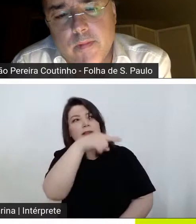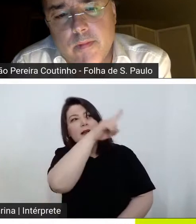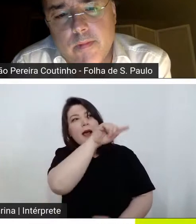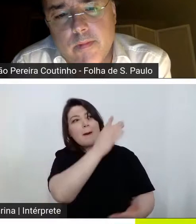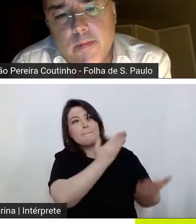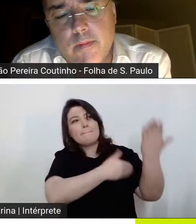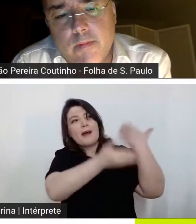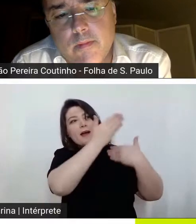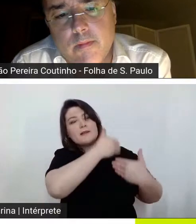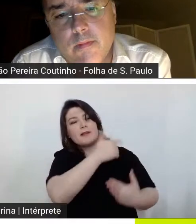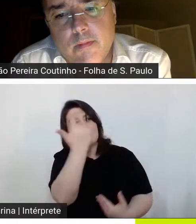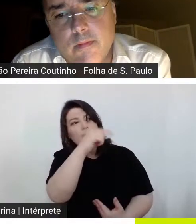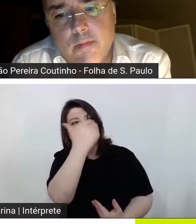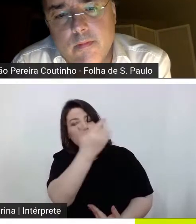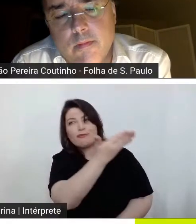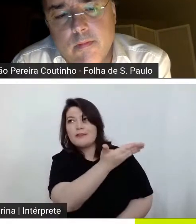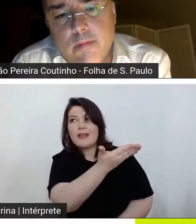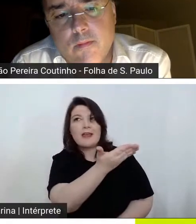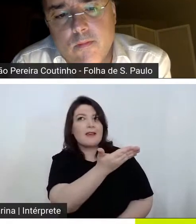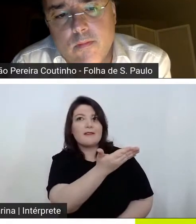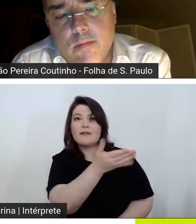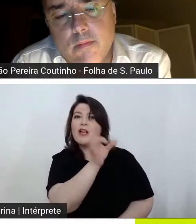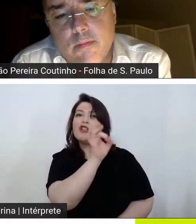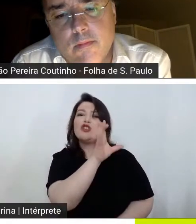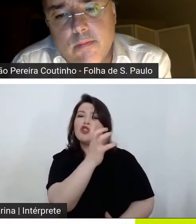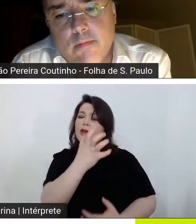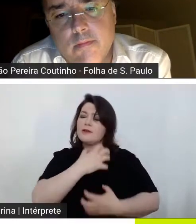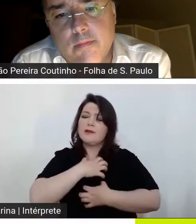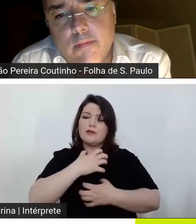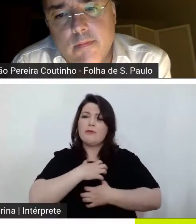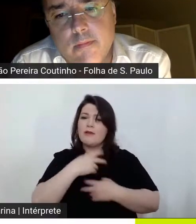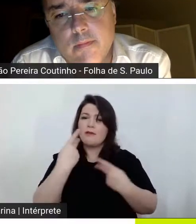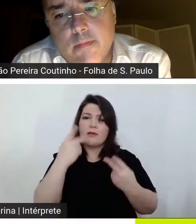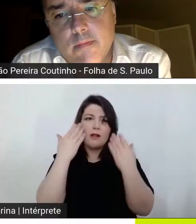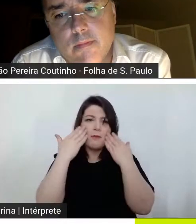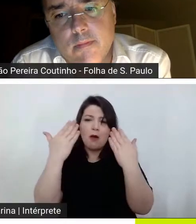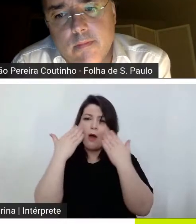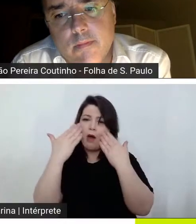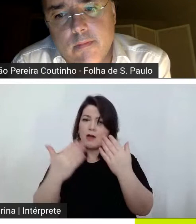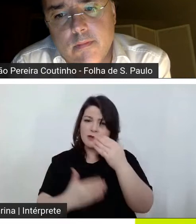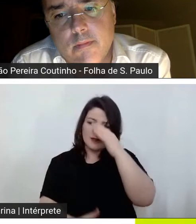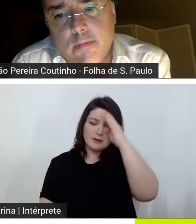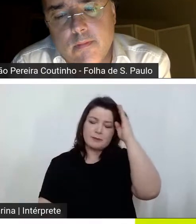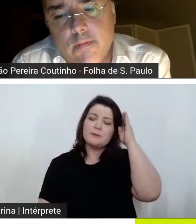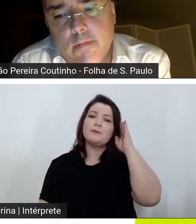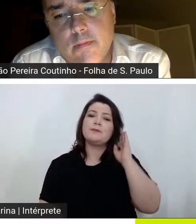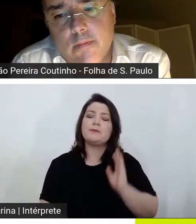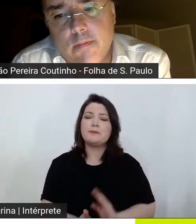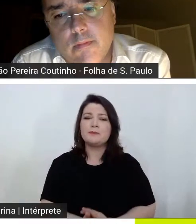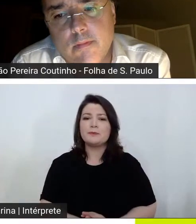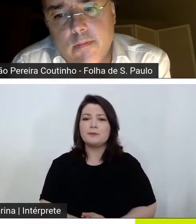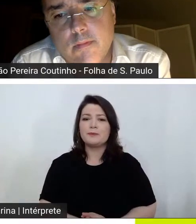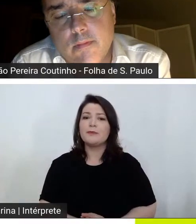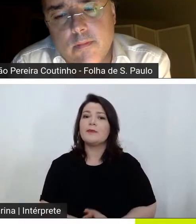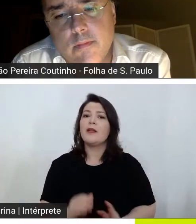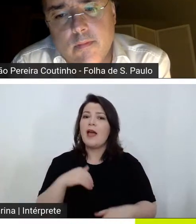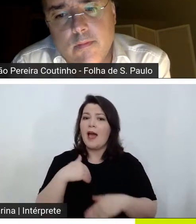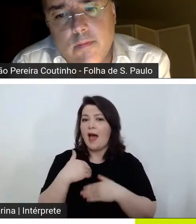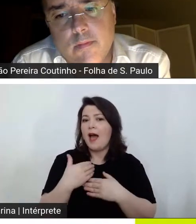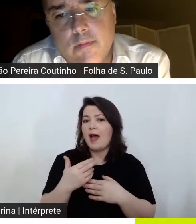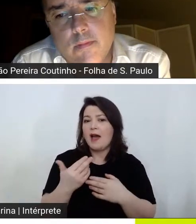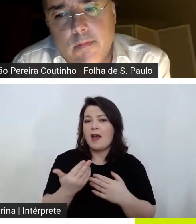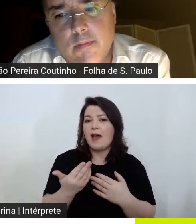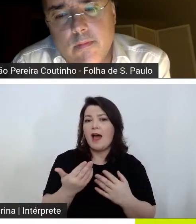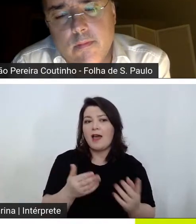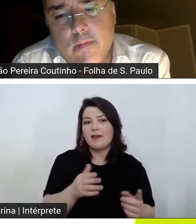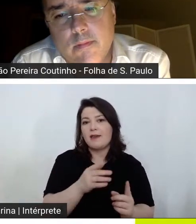sensação o espiral de sensações não é? e é isso que me remeteu a trazer aí o Howard